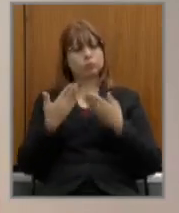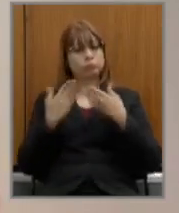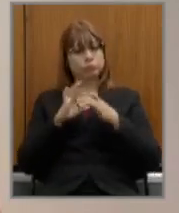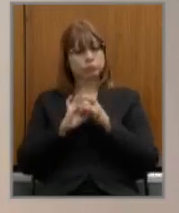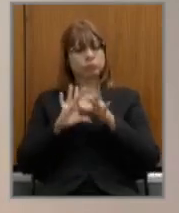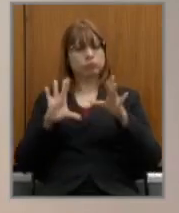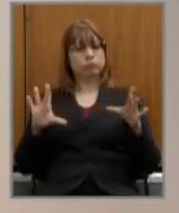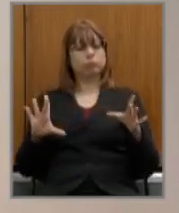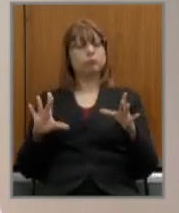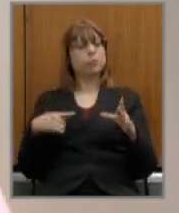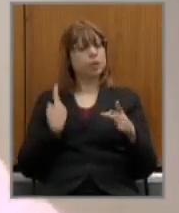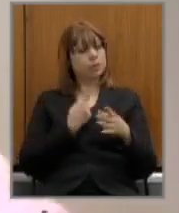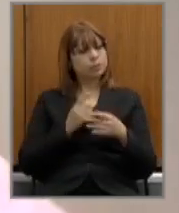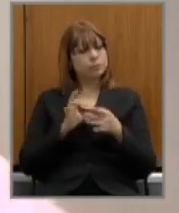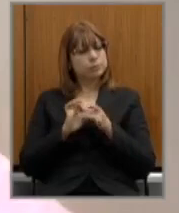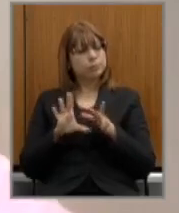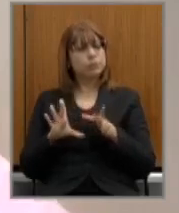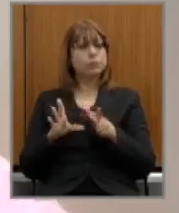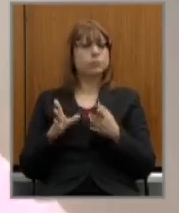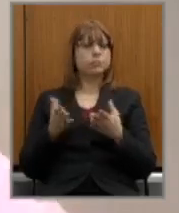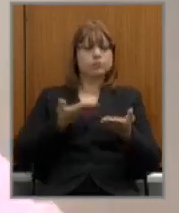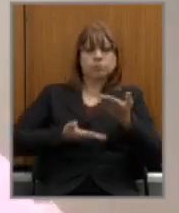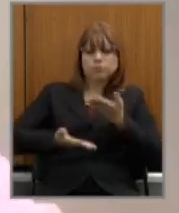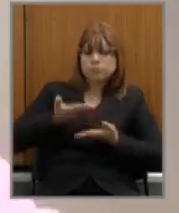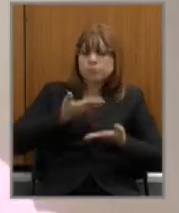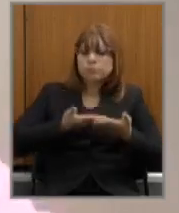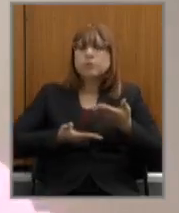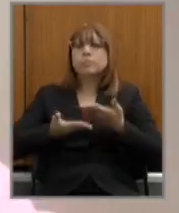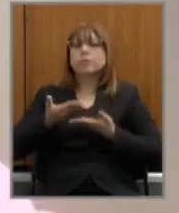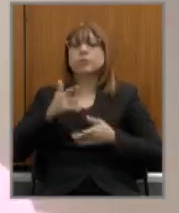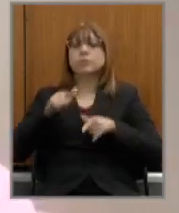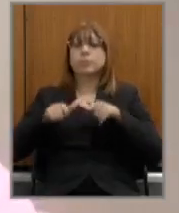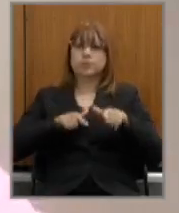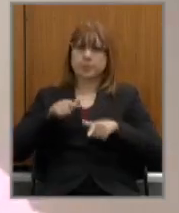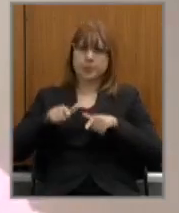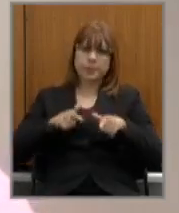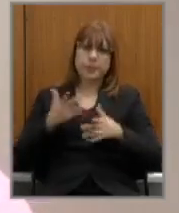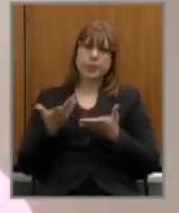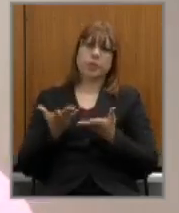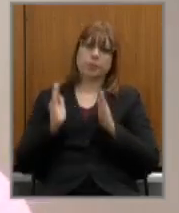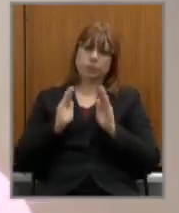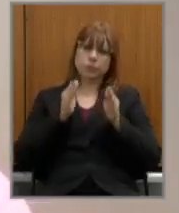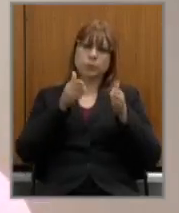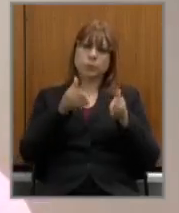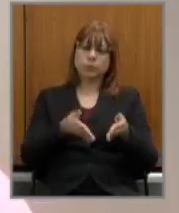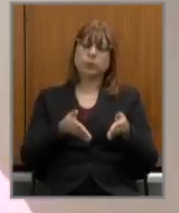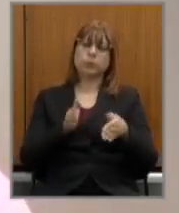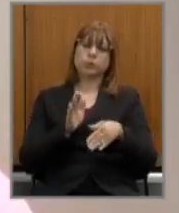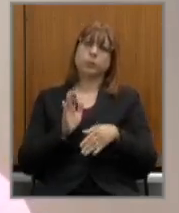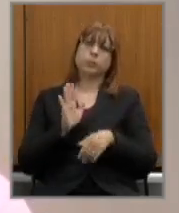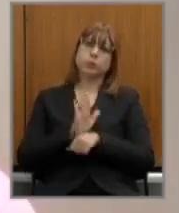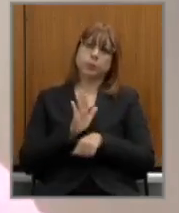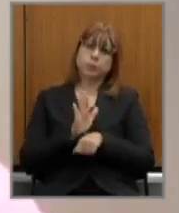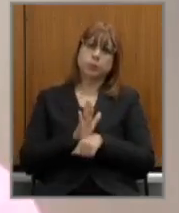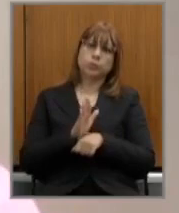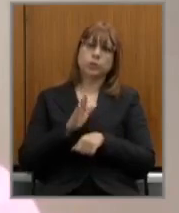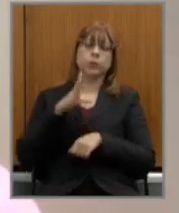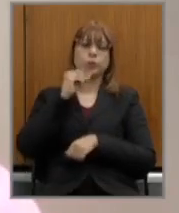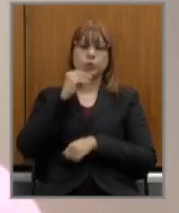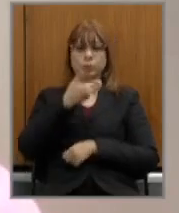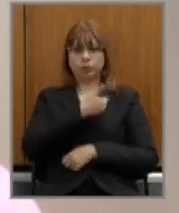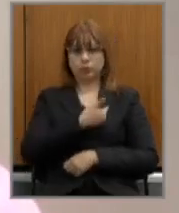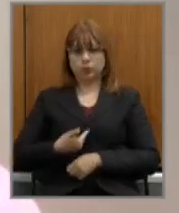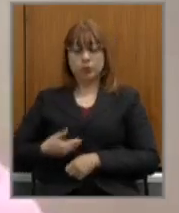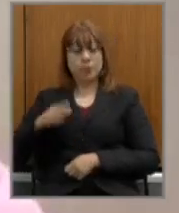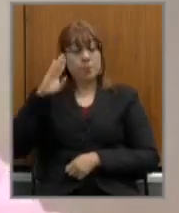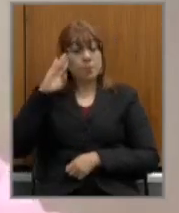dispostos a fazer esse diálogo e a fazer esse trabalho em favor do servidor e em favor principalmente